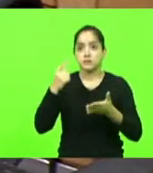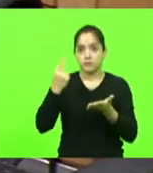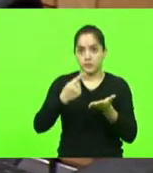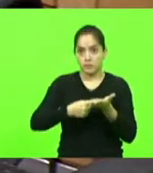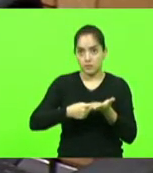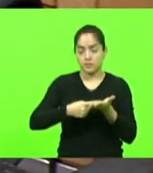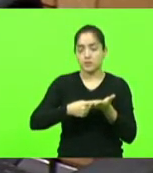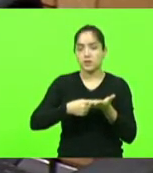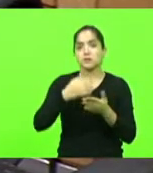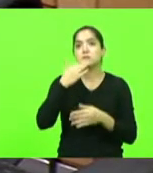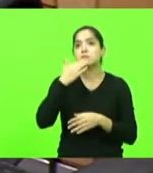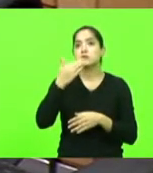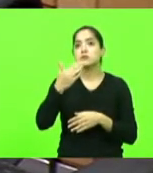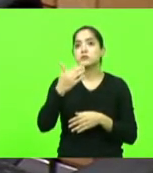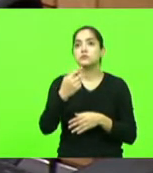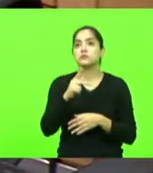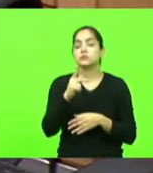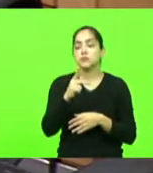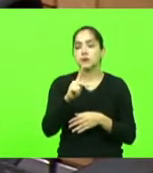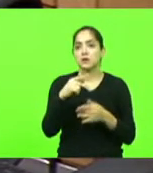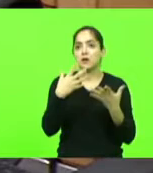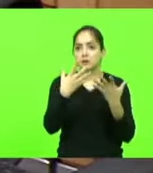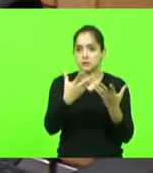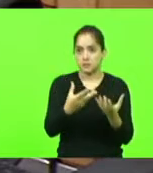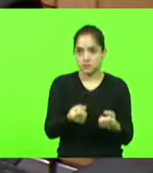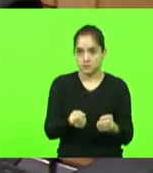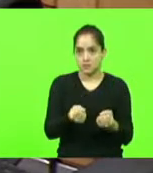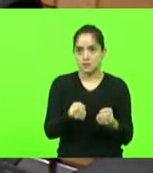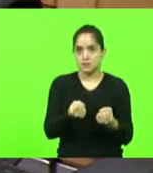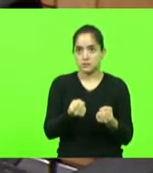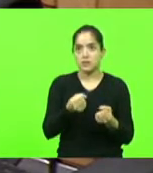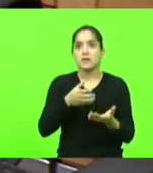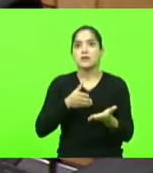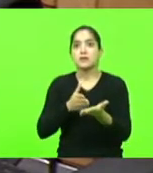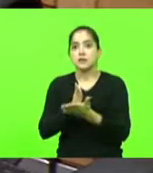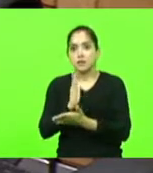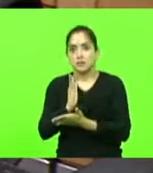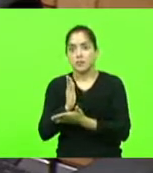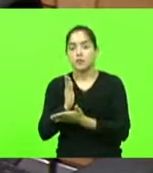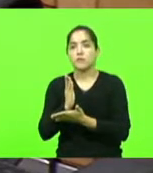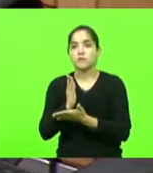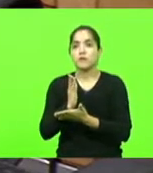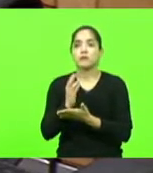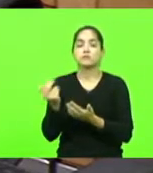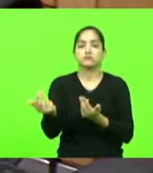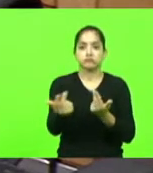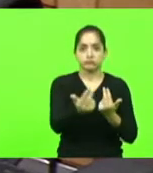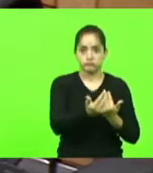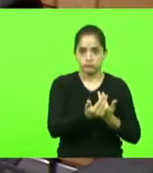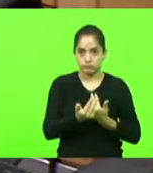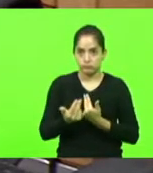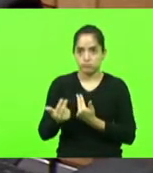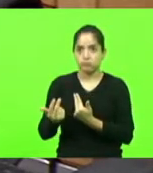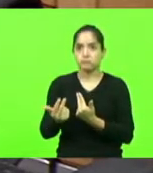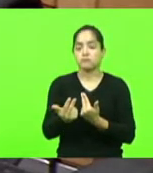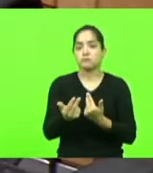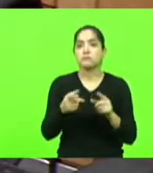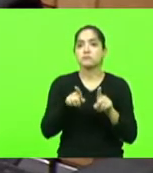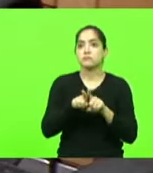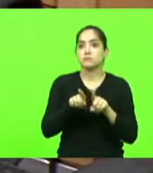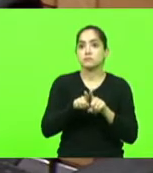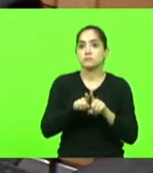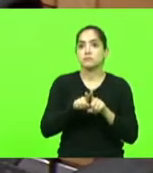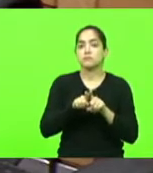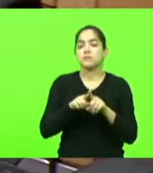solicitação dele, acolhida pela mesa e aprovada por unanimidade pelos demais parlamentares, em